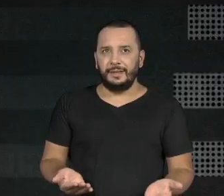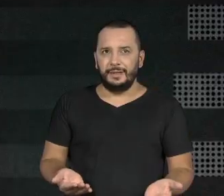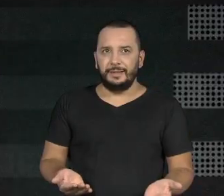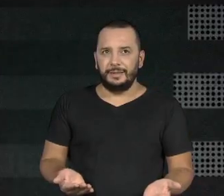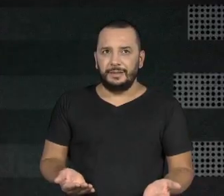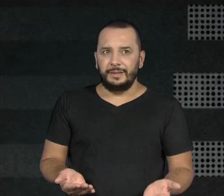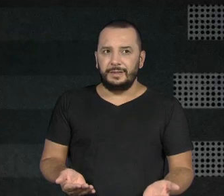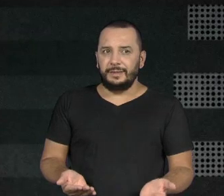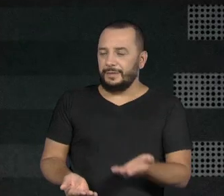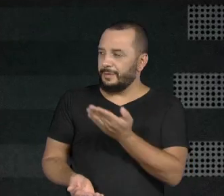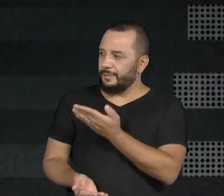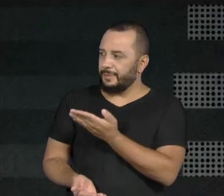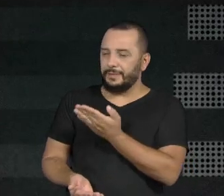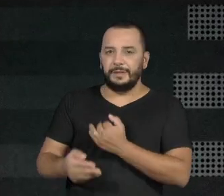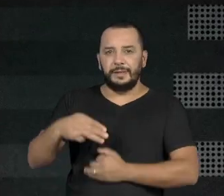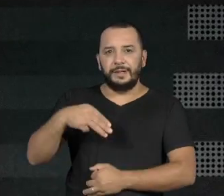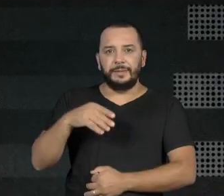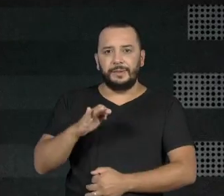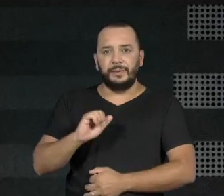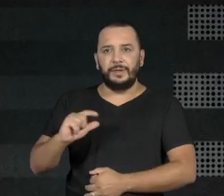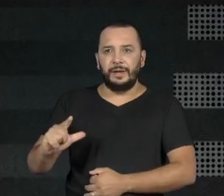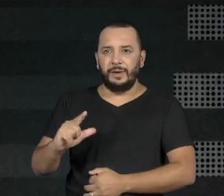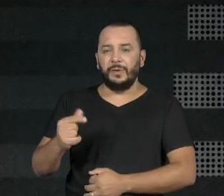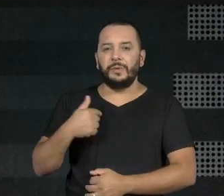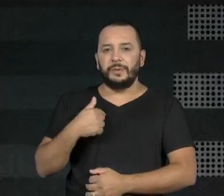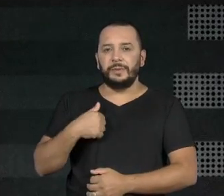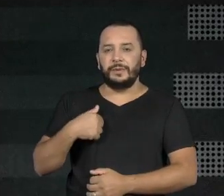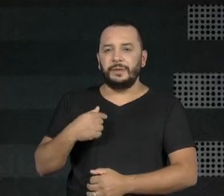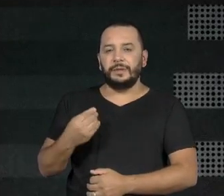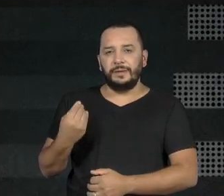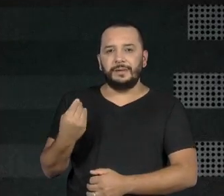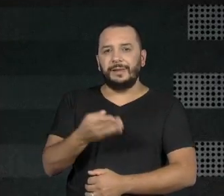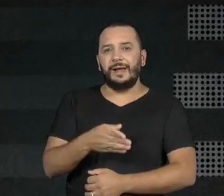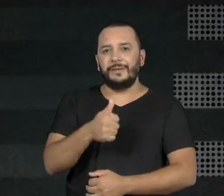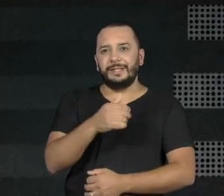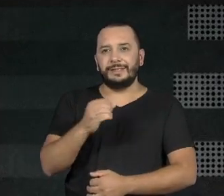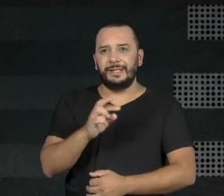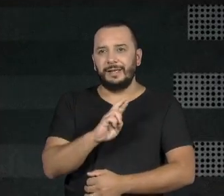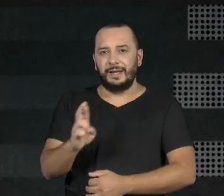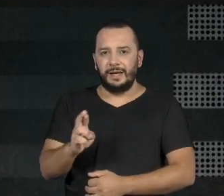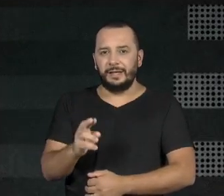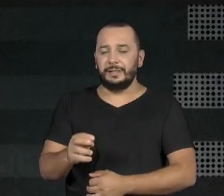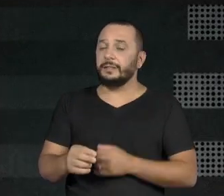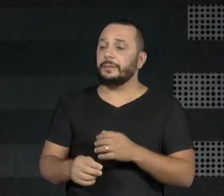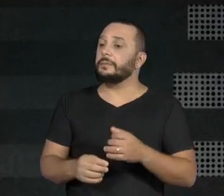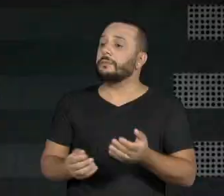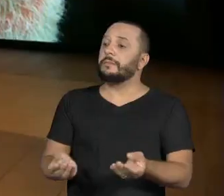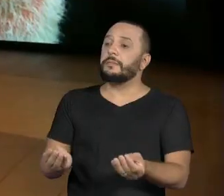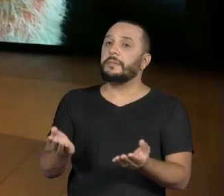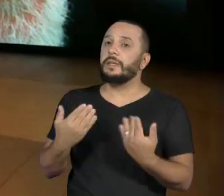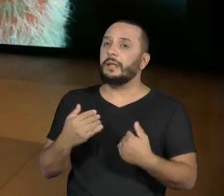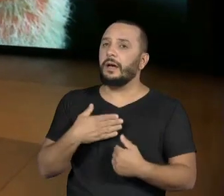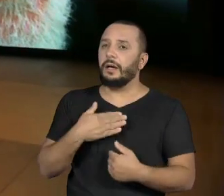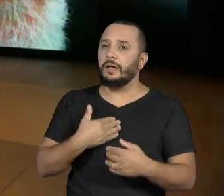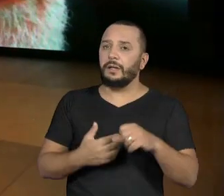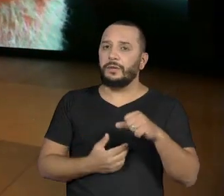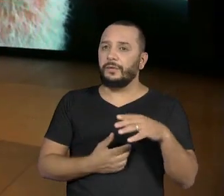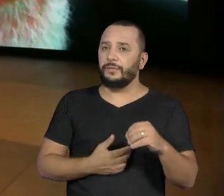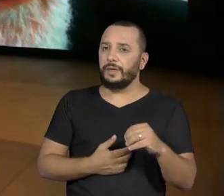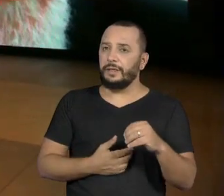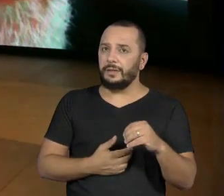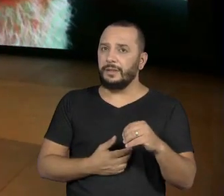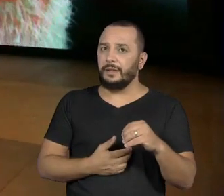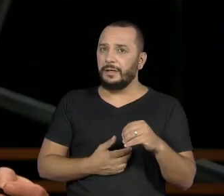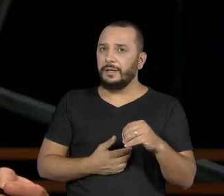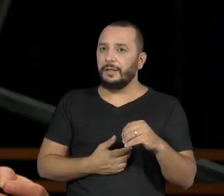o Manuel da Nóbrega. Dava 100 reais. Quando eu chegava em casa, minha mãe falava assim, me dá 90, fica com 10. Porque os 90,